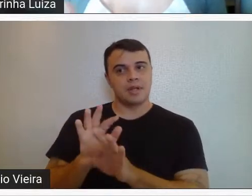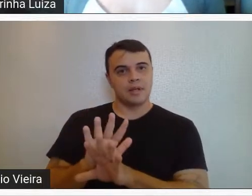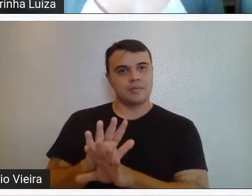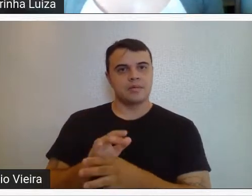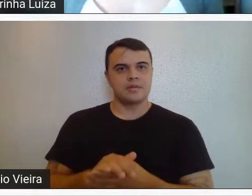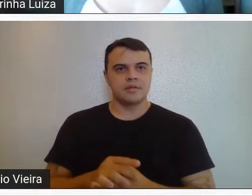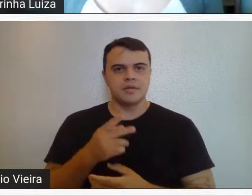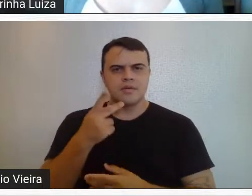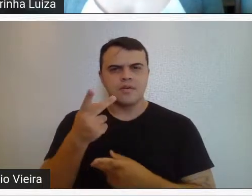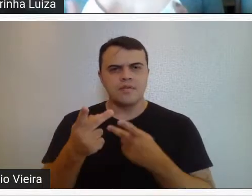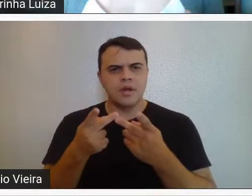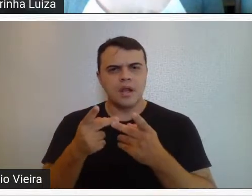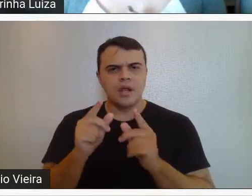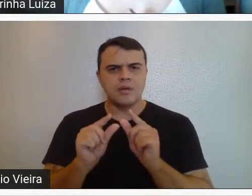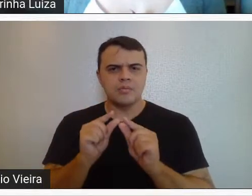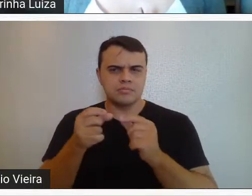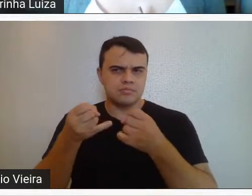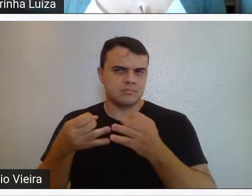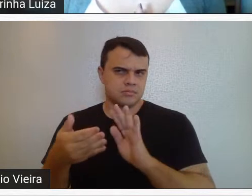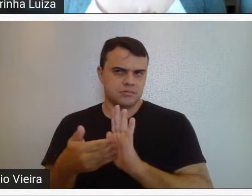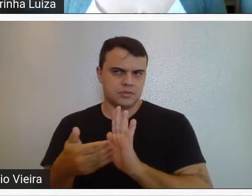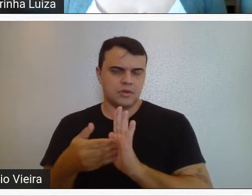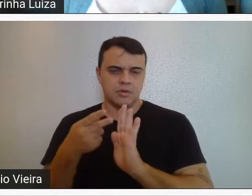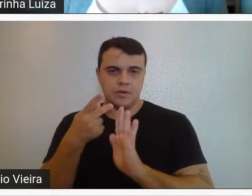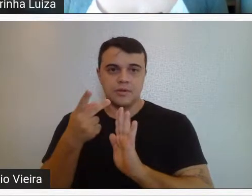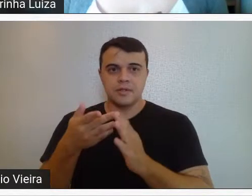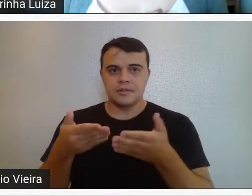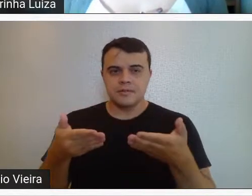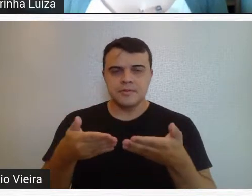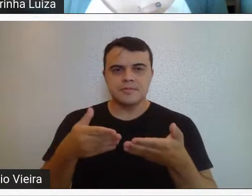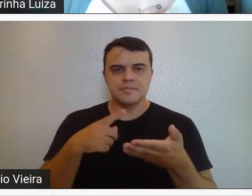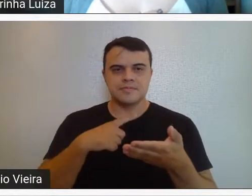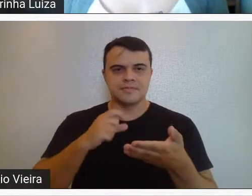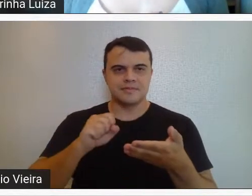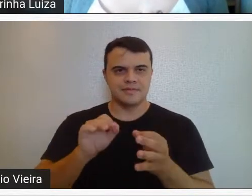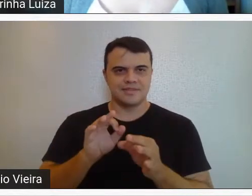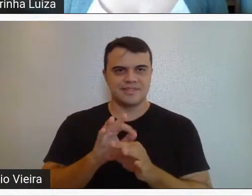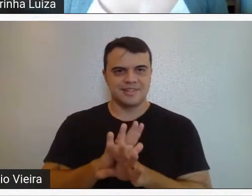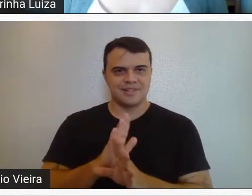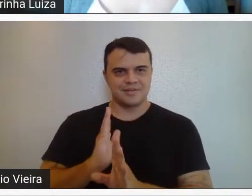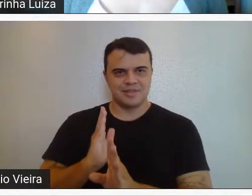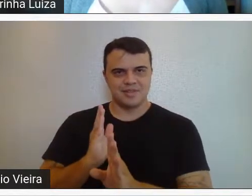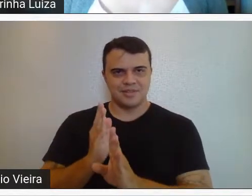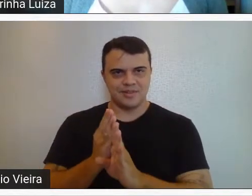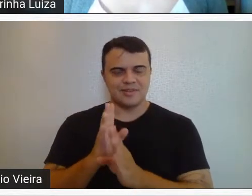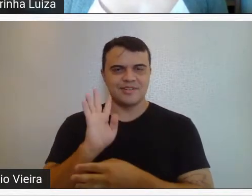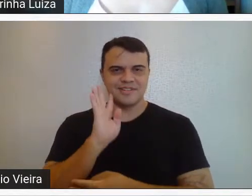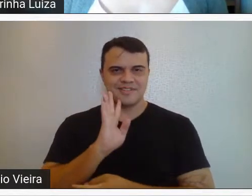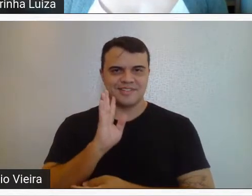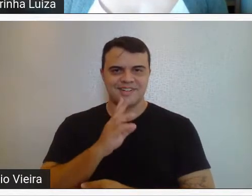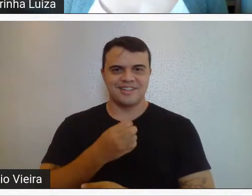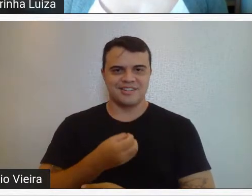queria que vocês falassem mais alguma coisa para a gente finalizar esse encontro que foi tão bom.